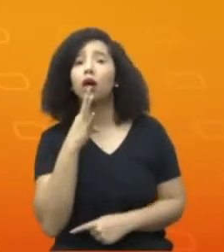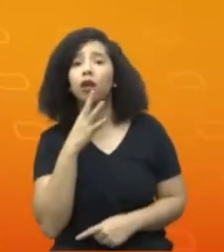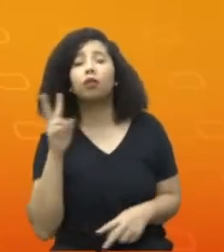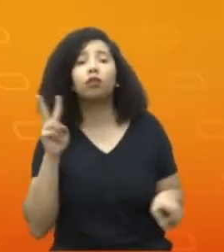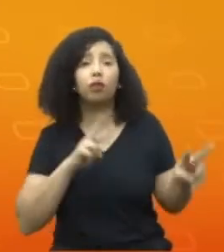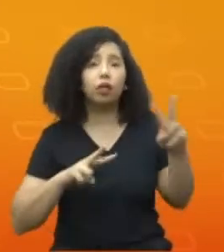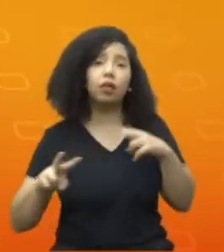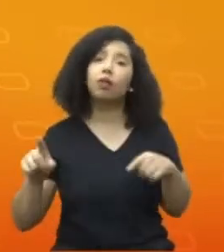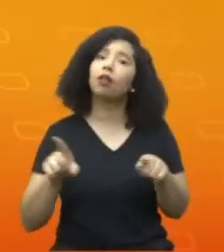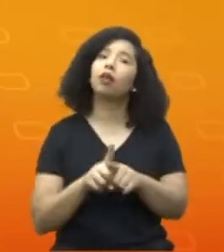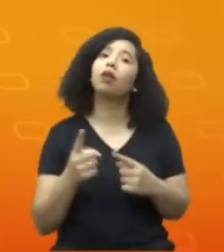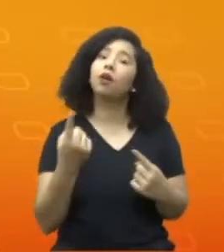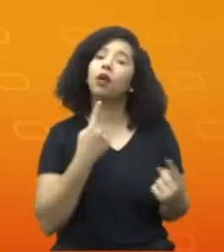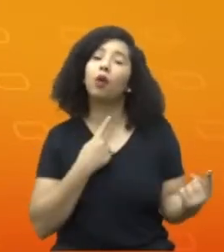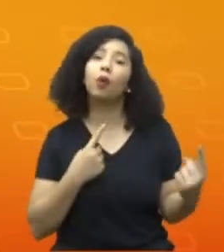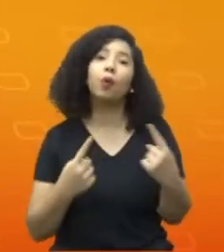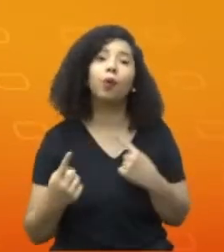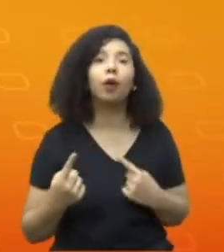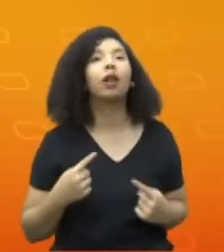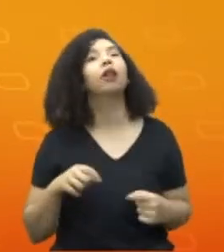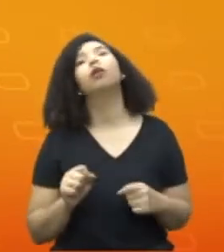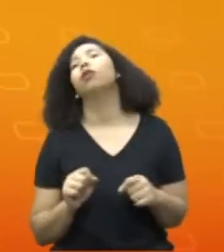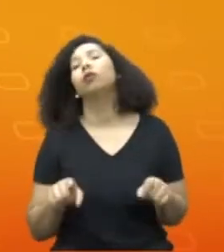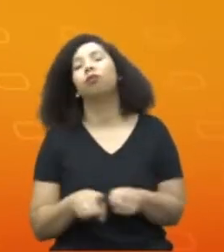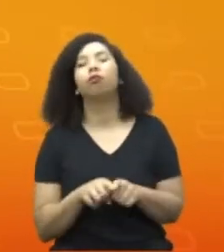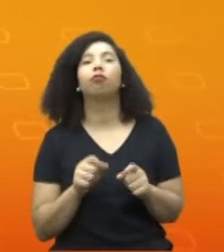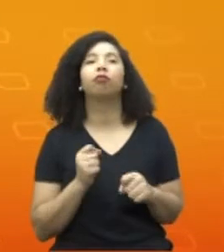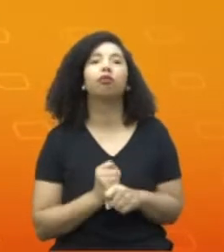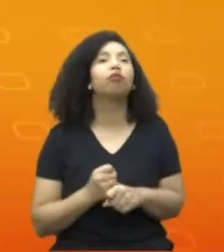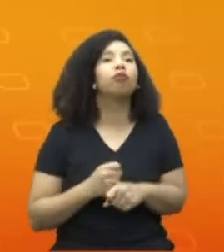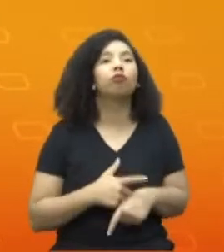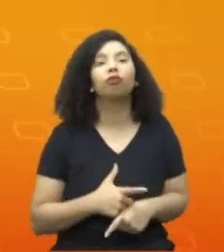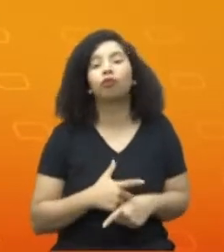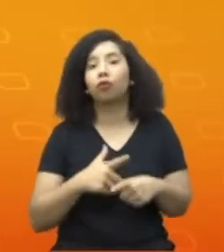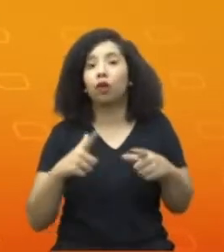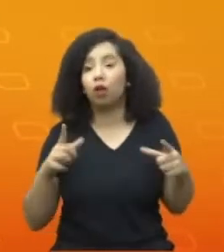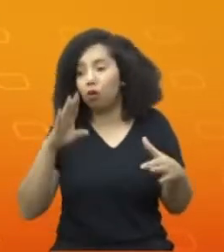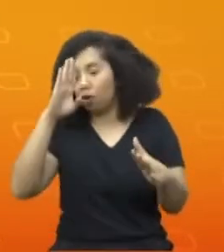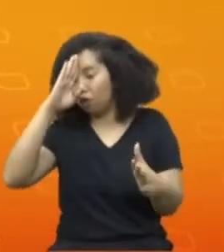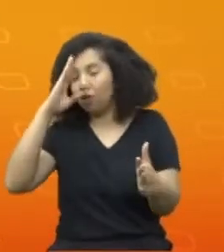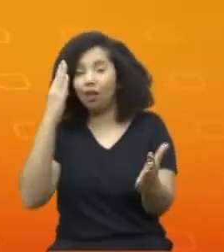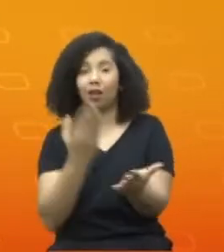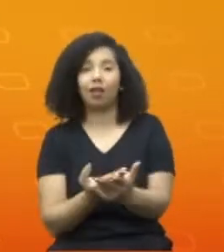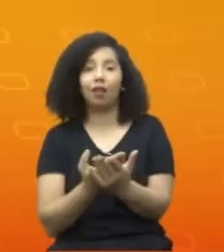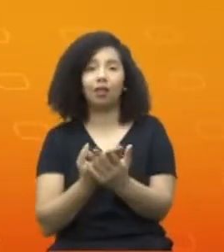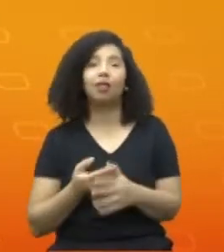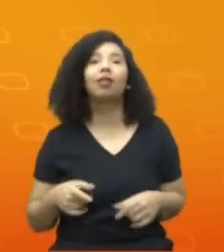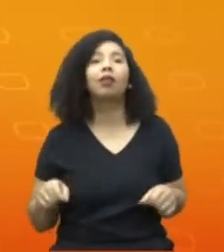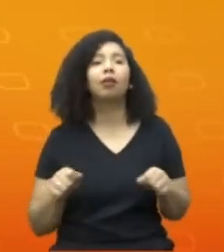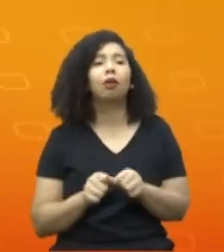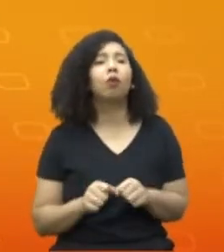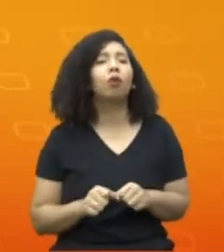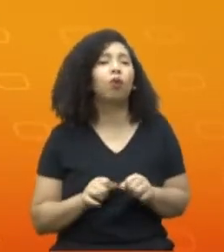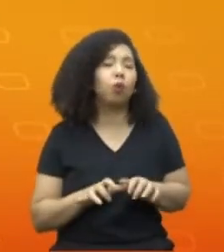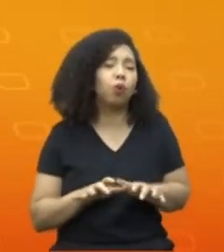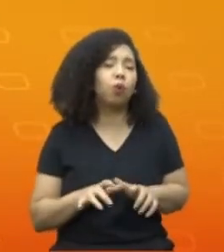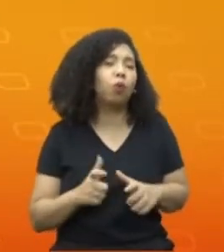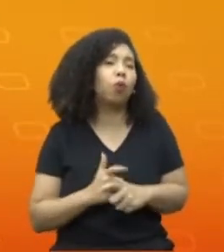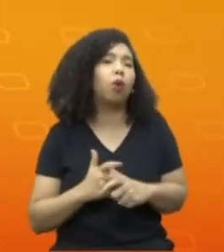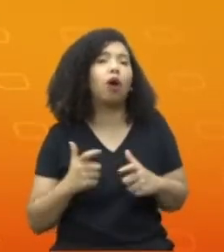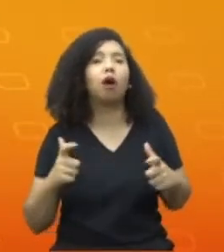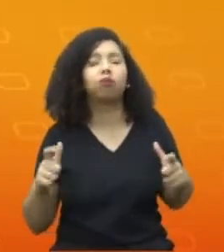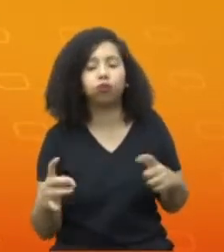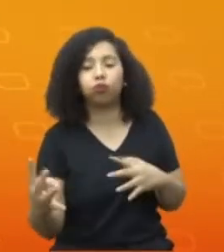interagir, nós vamos poder aumentar, com certeza, aumentar a nossa credibilidade, a nossa audiência e os nossos